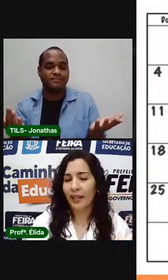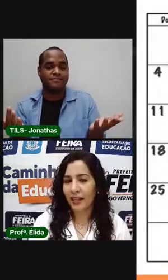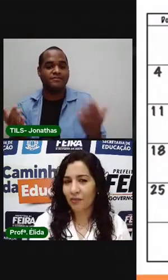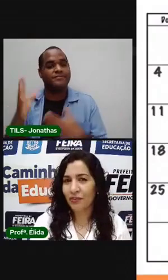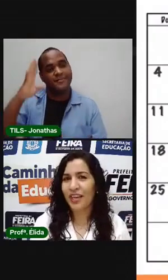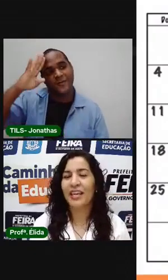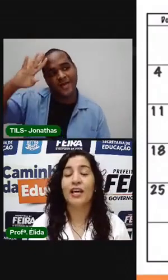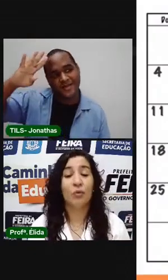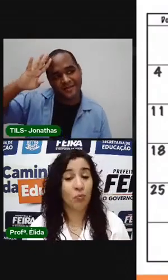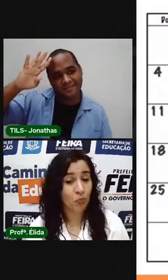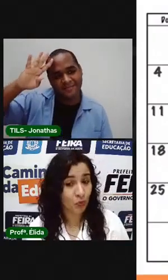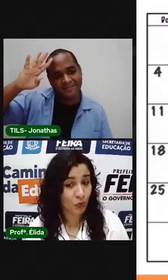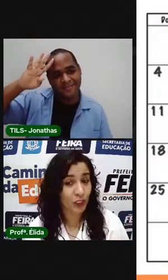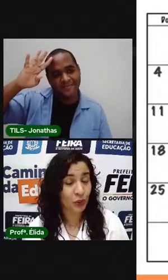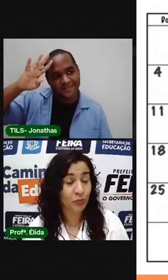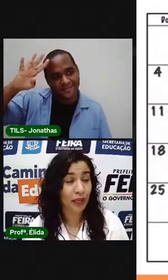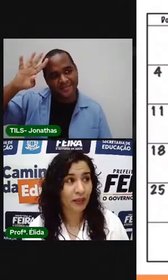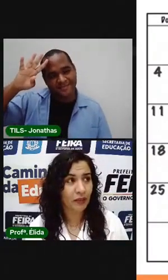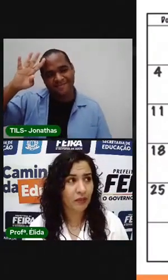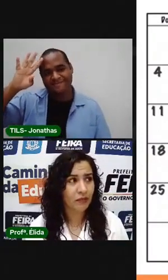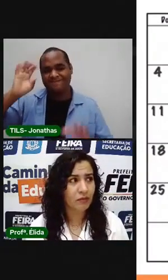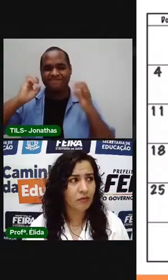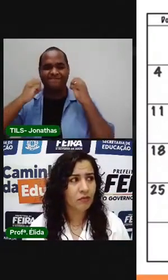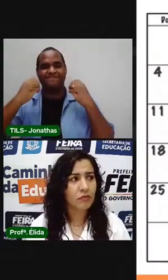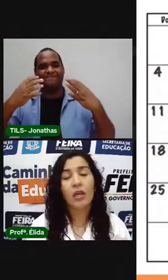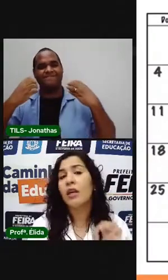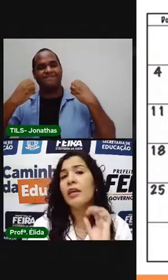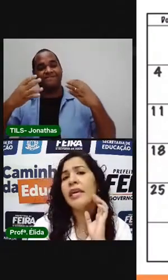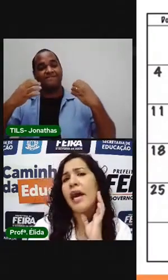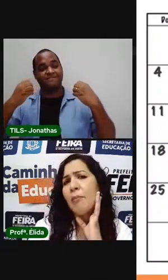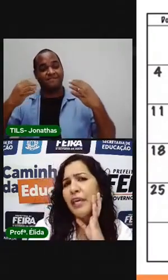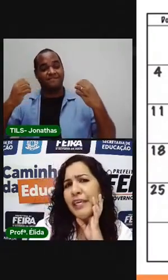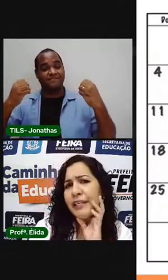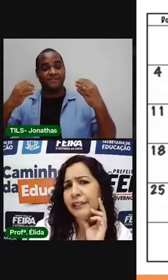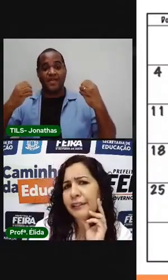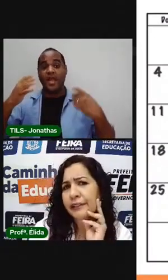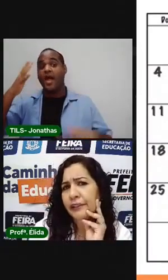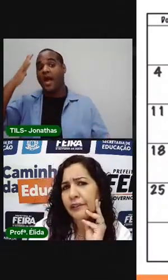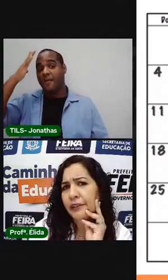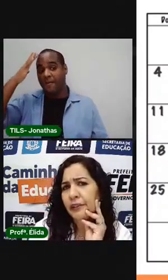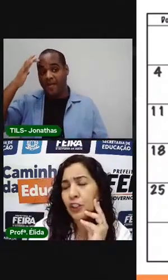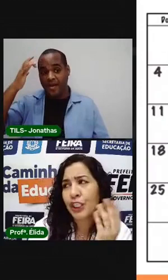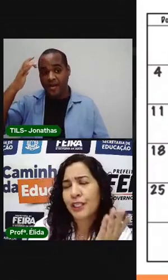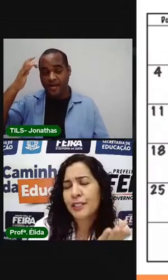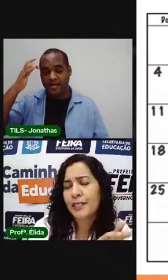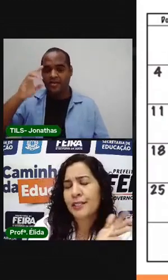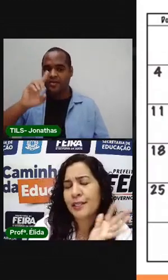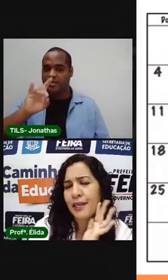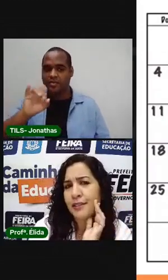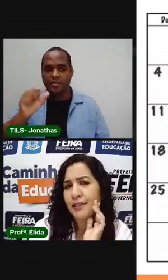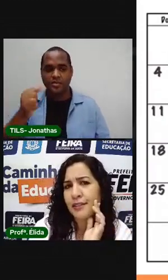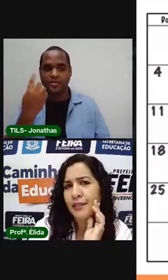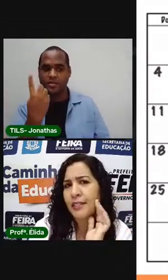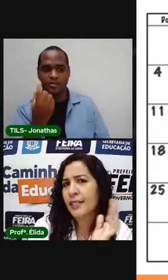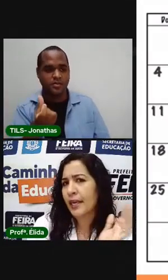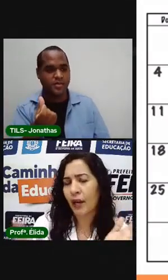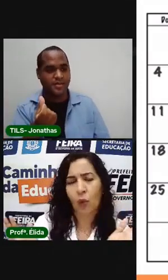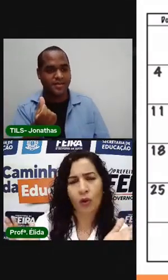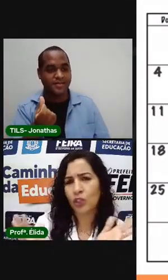Quarta-feira. Muito bem. E amanhã? Dia 16.